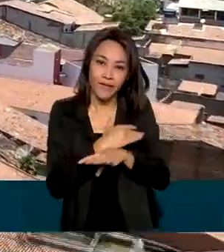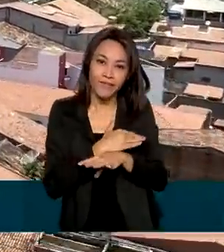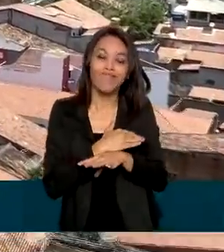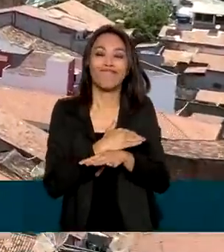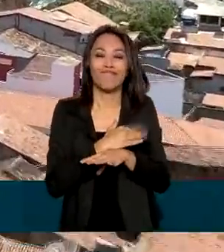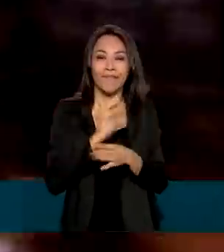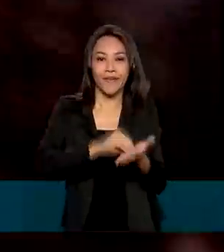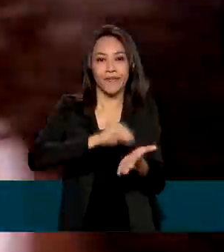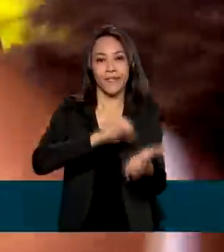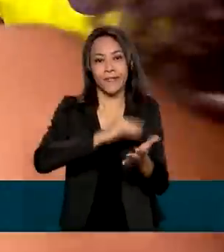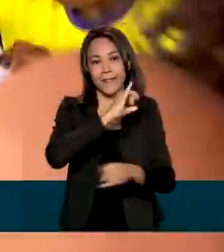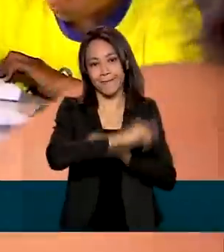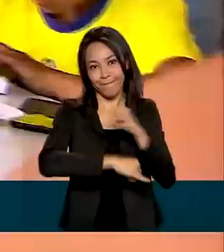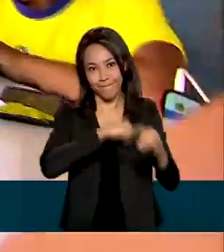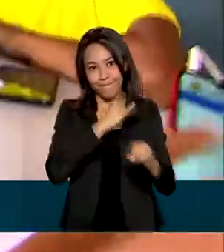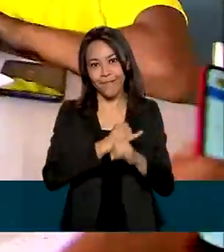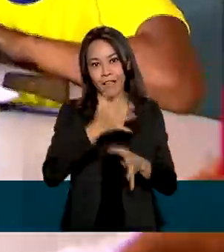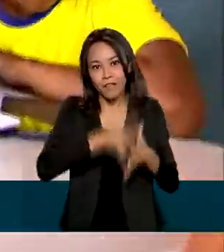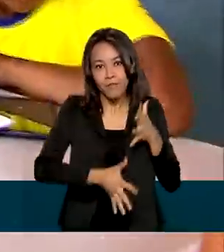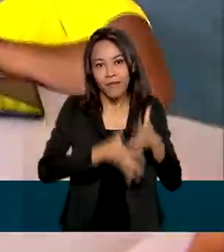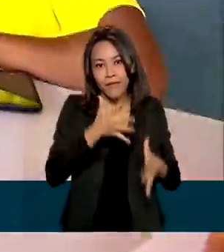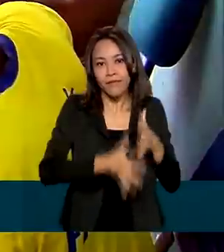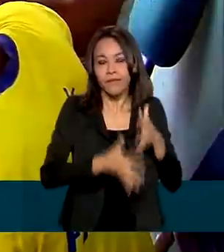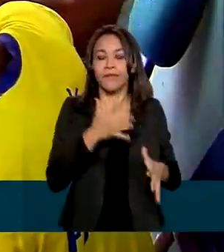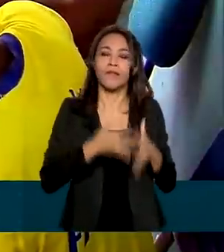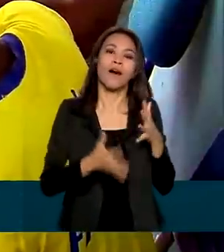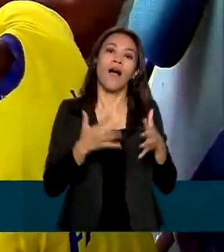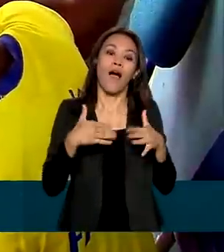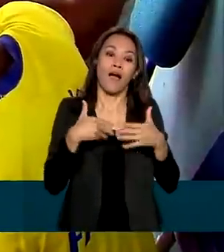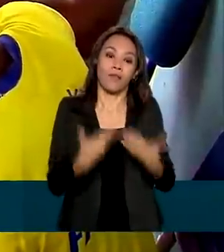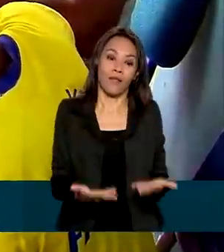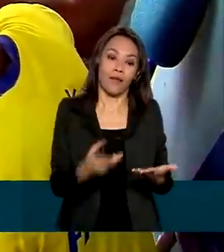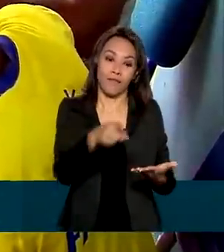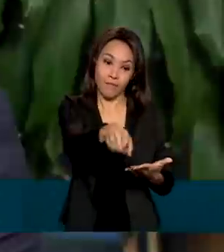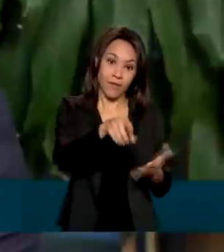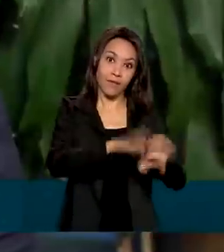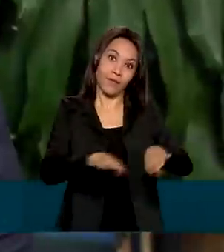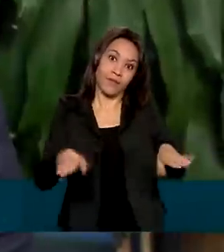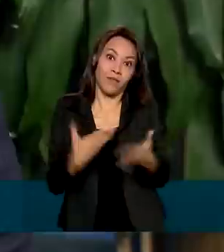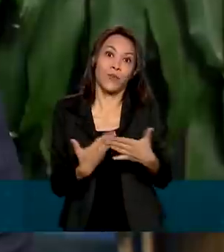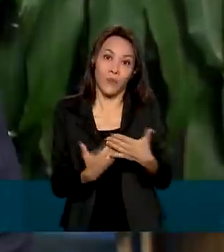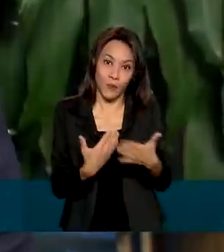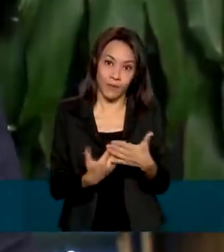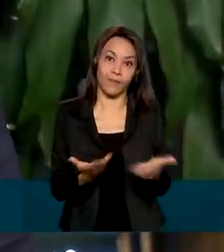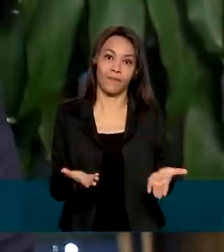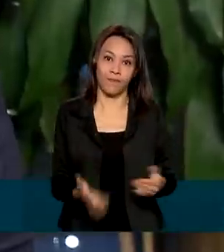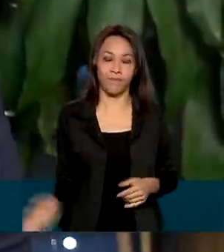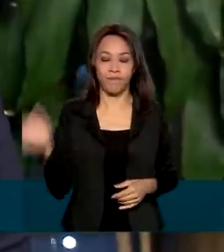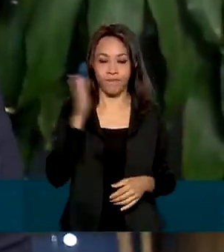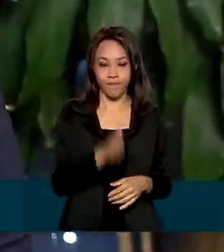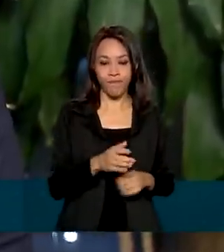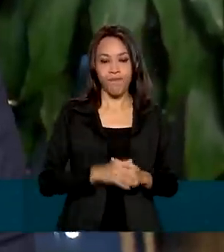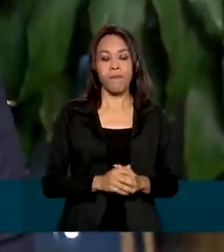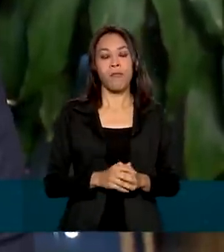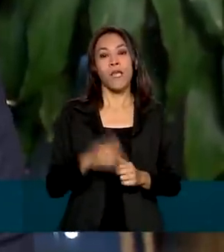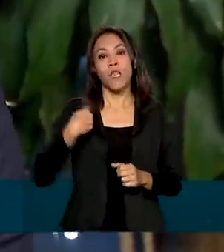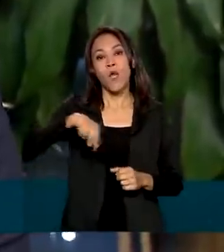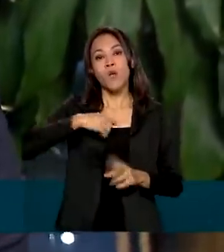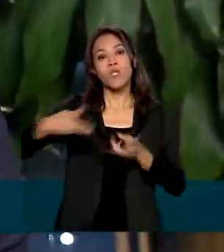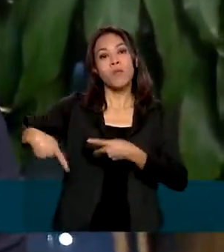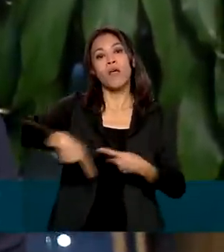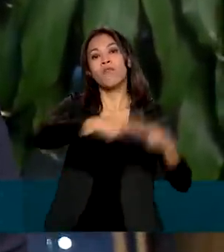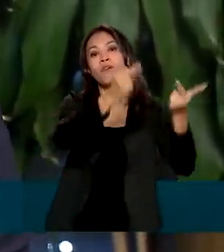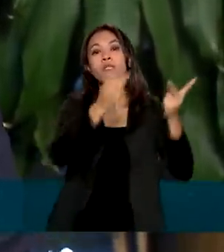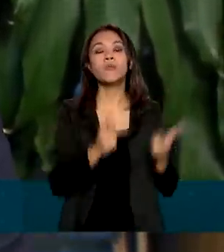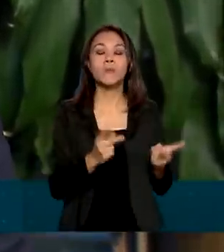falta de conexão era um empecilho até mesmo para as crianças estudarem. A gente está levando o Wi-Fi Brasil para lugares que não têm